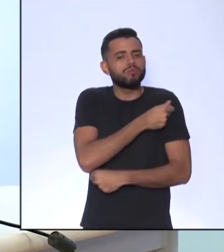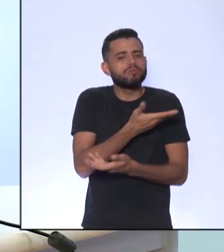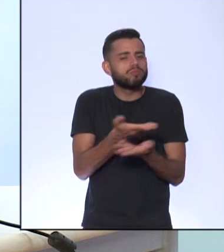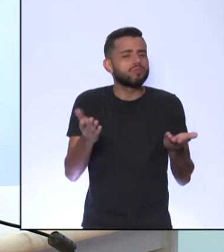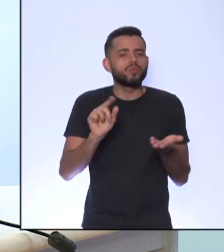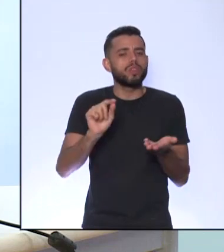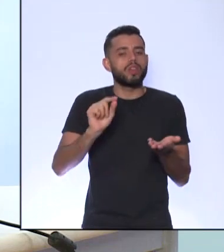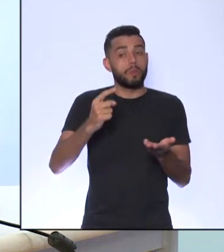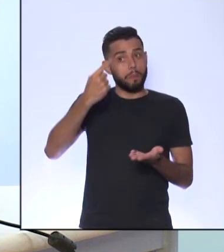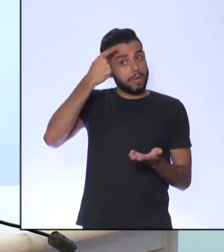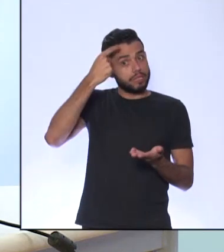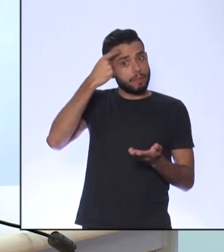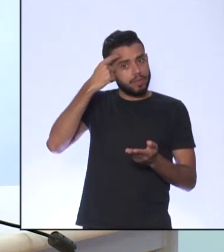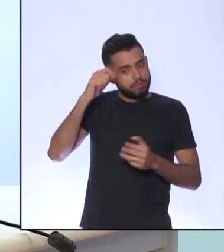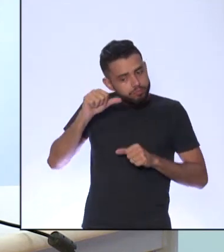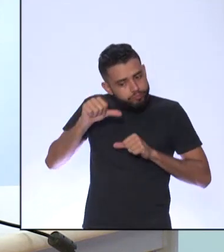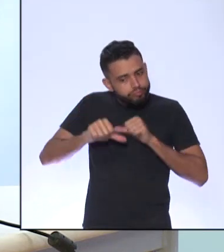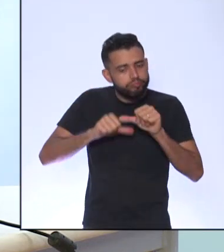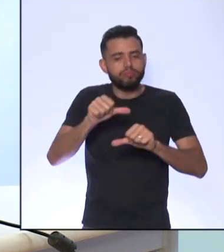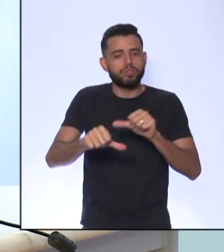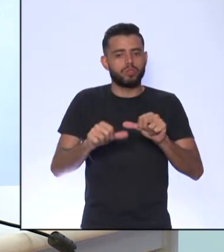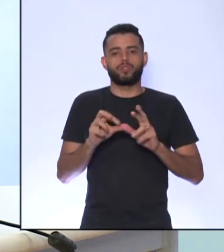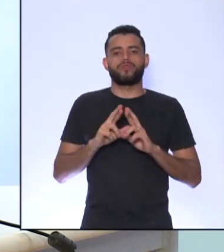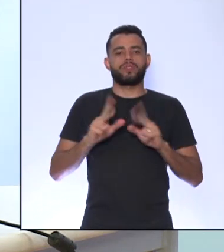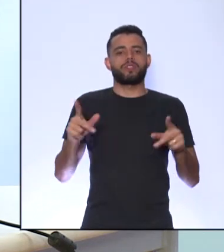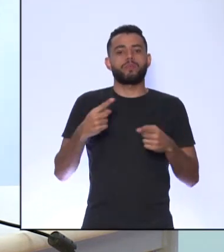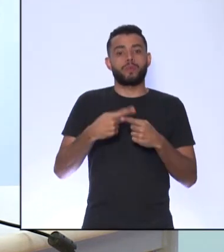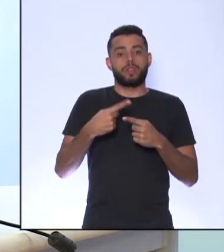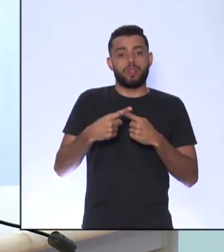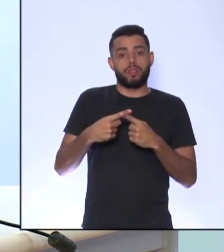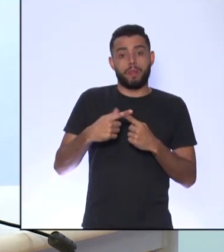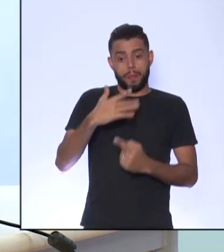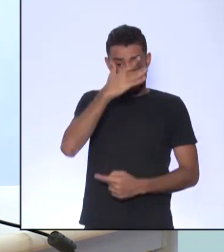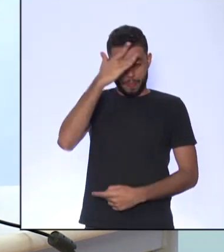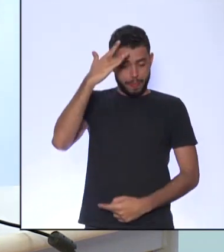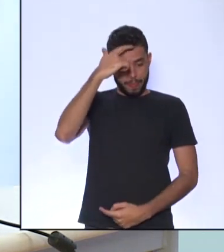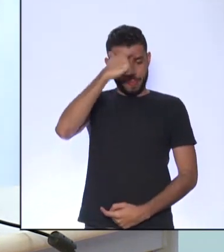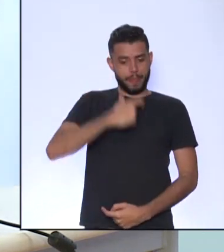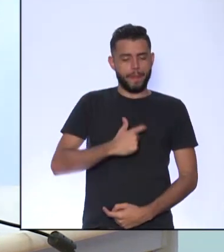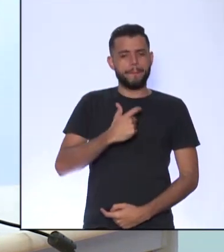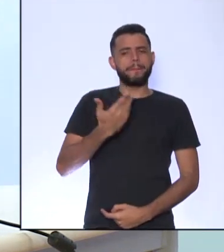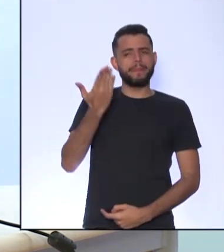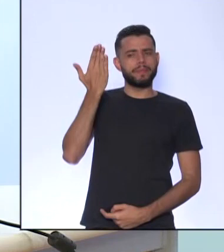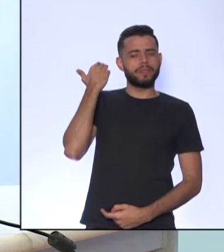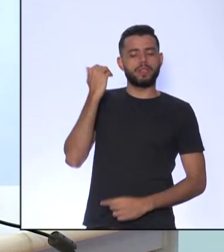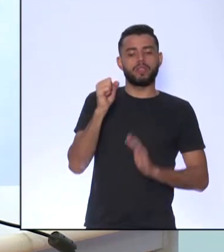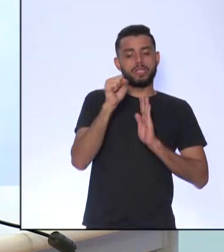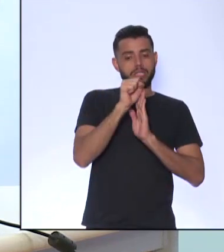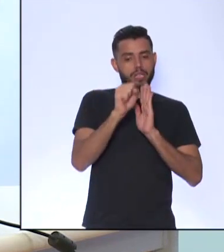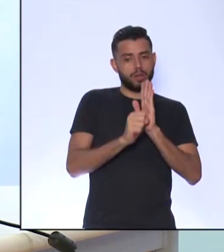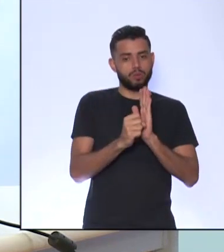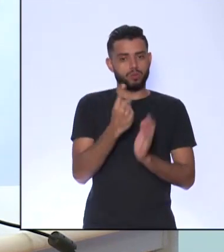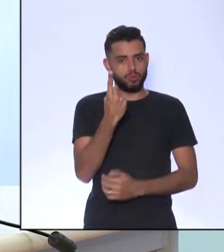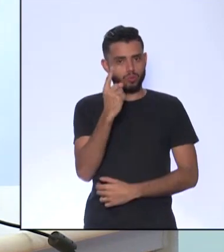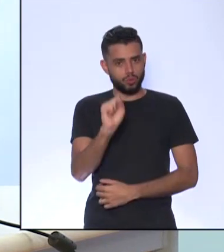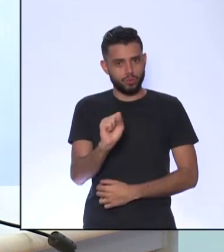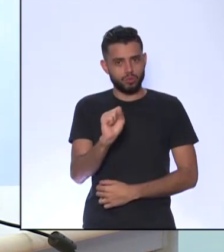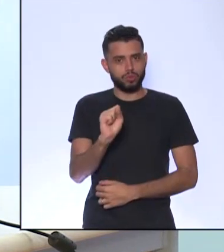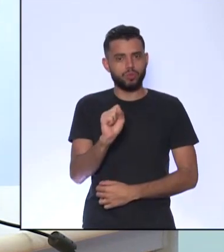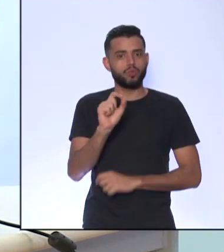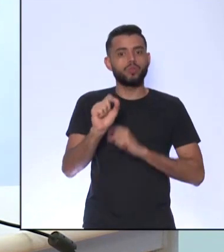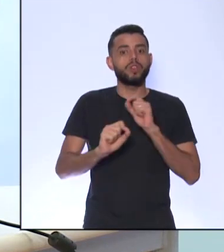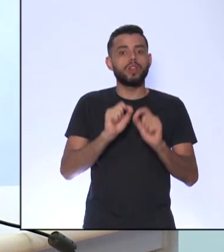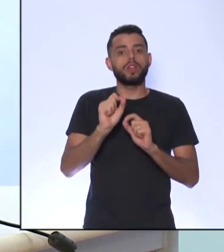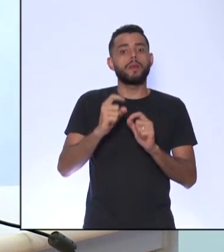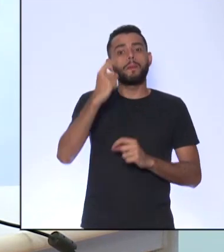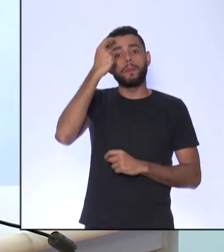pensamento Porque o homem, no início do século XVIII No século XVIII, quando foi feito esse fragmento primeiro É a ideia do